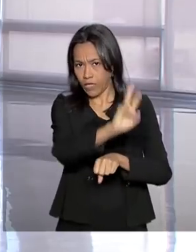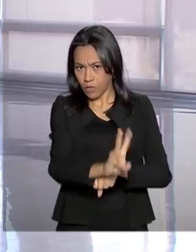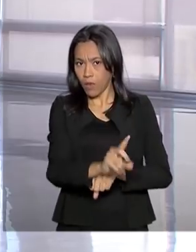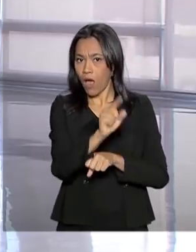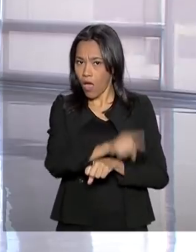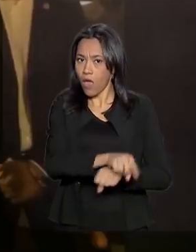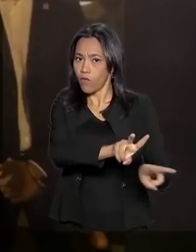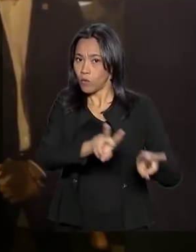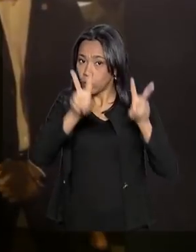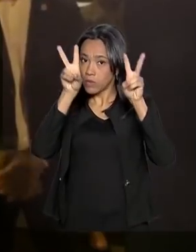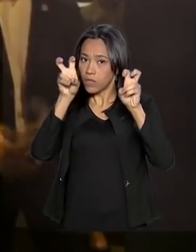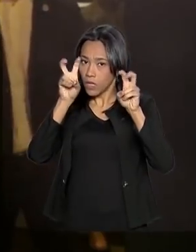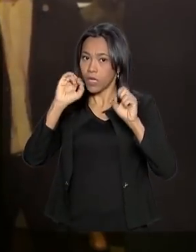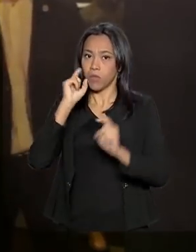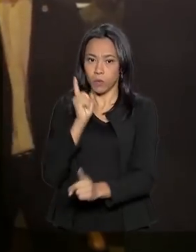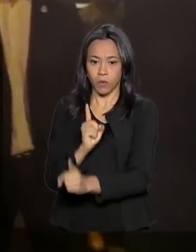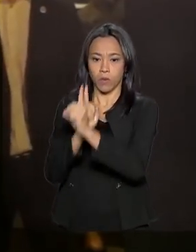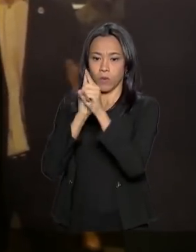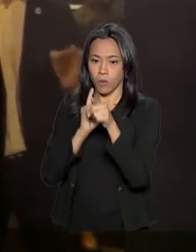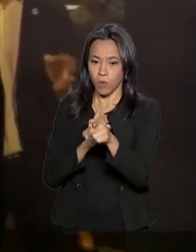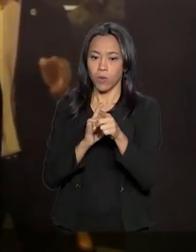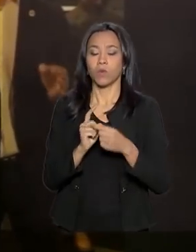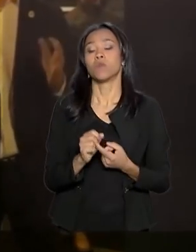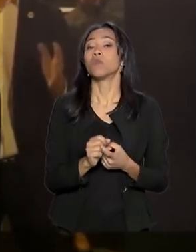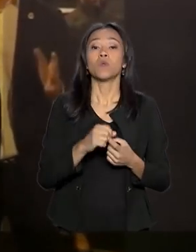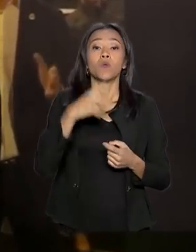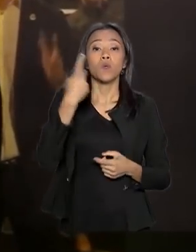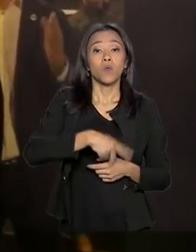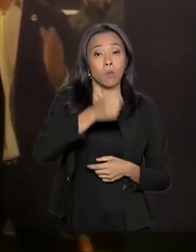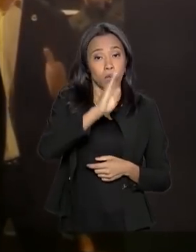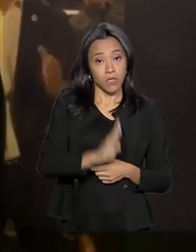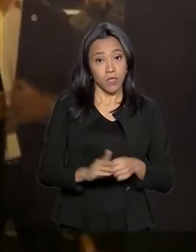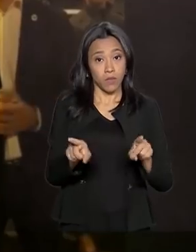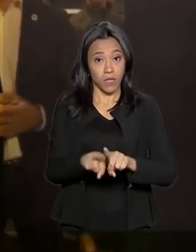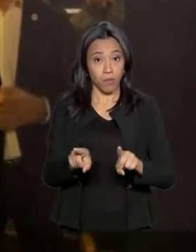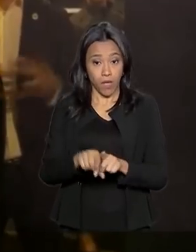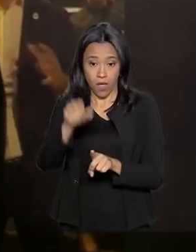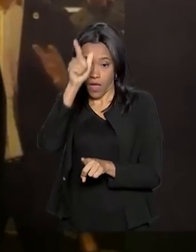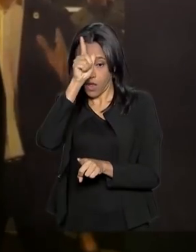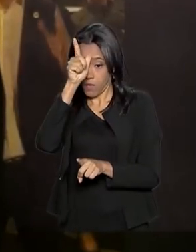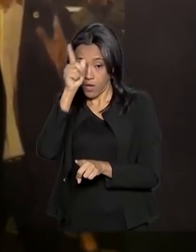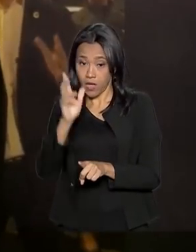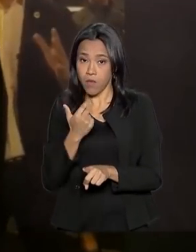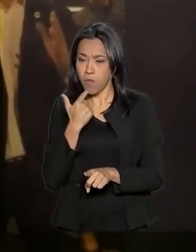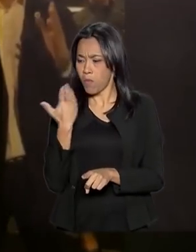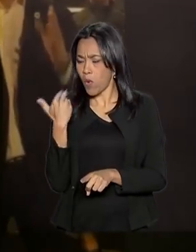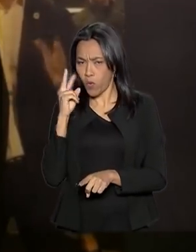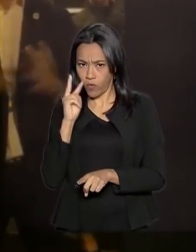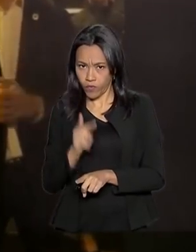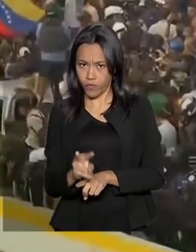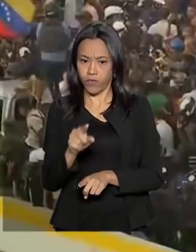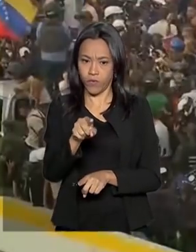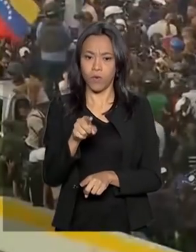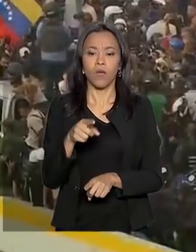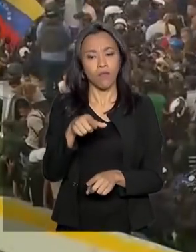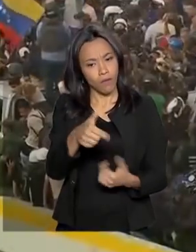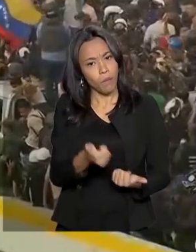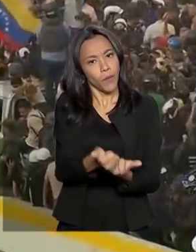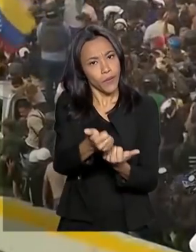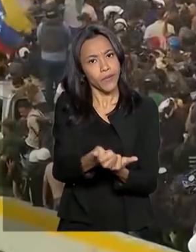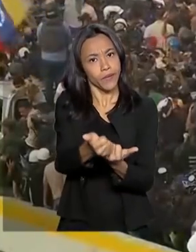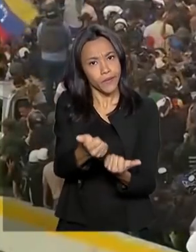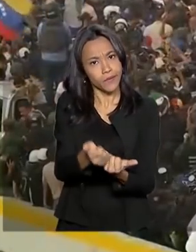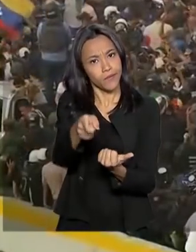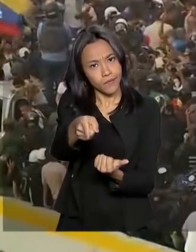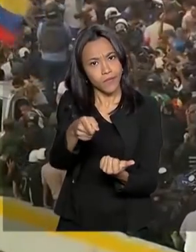desse encontro e tanto o Brasil quanto à Alemanha, como nós vimos aí agora há pouco, estão apoiando esse movimento